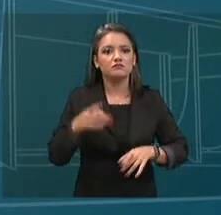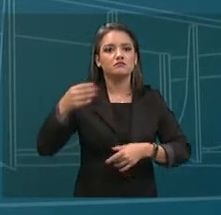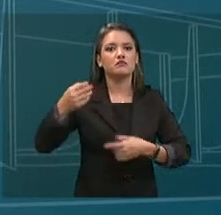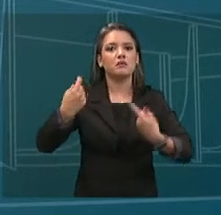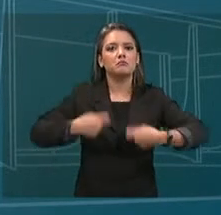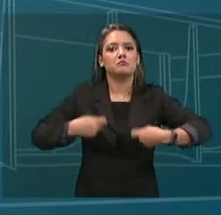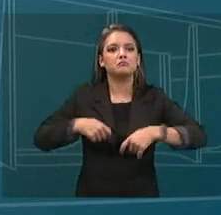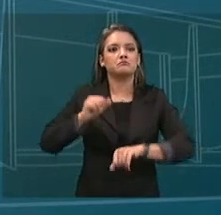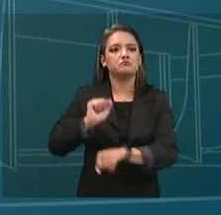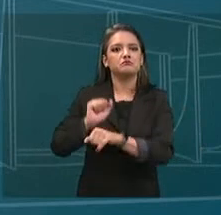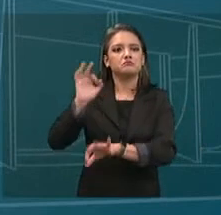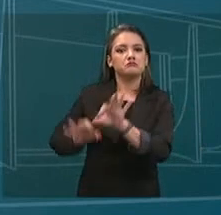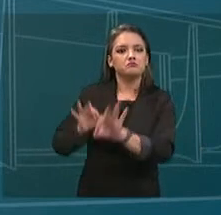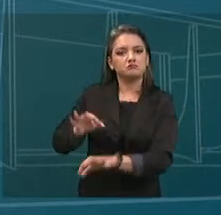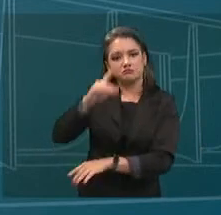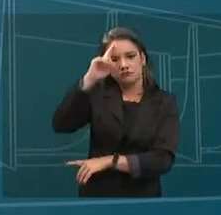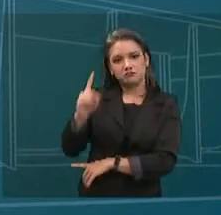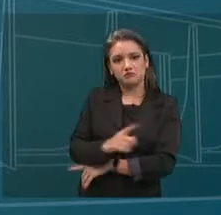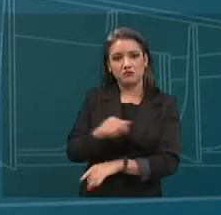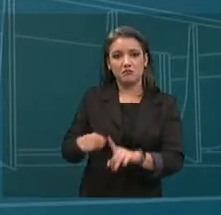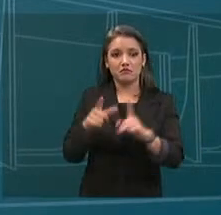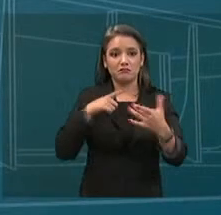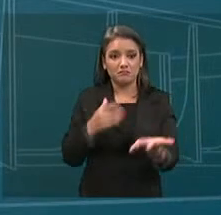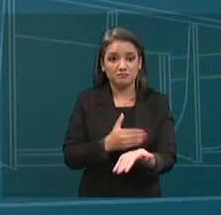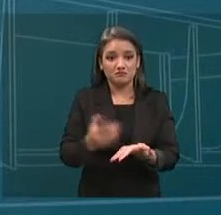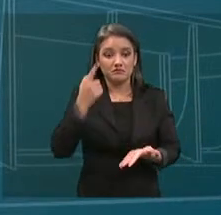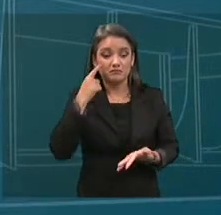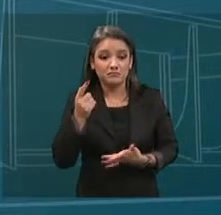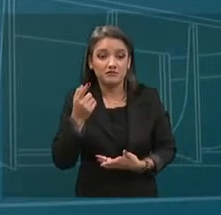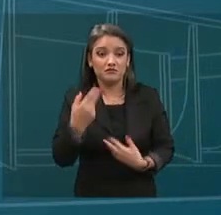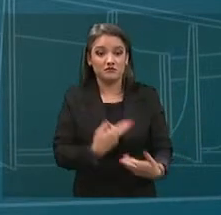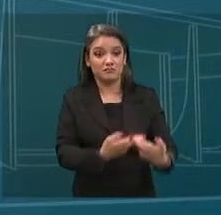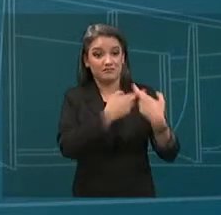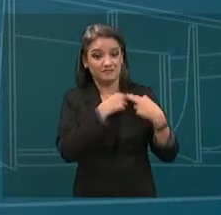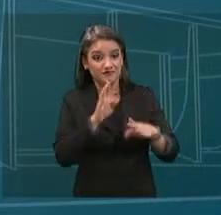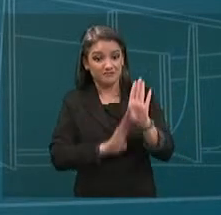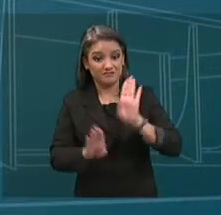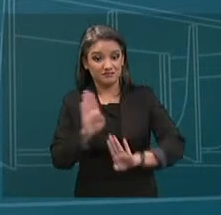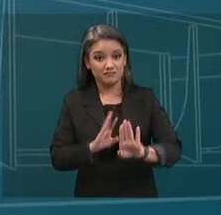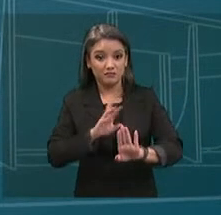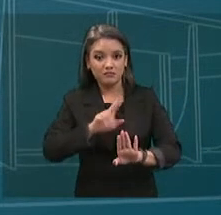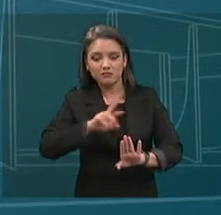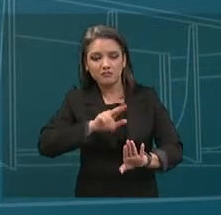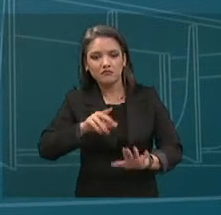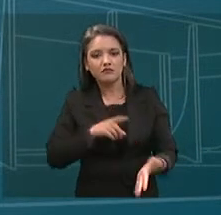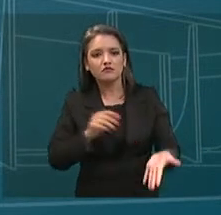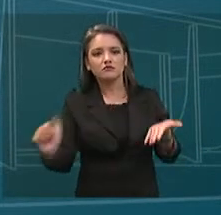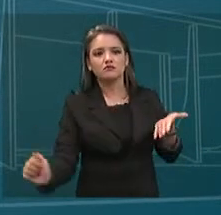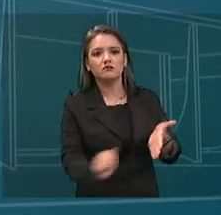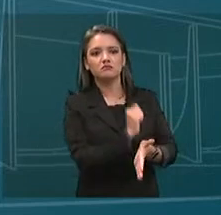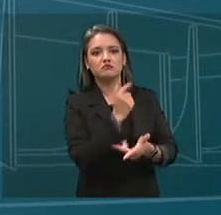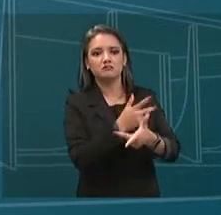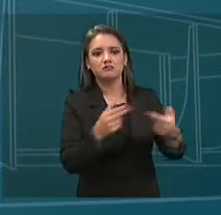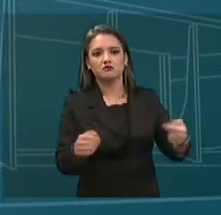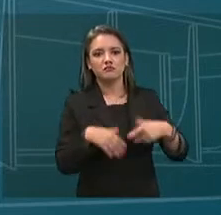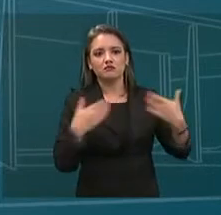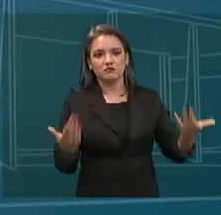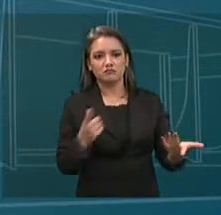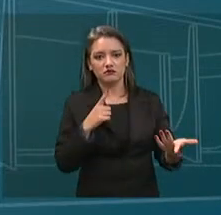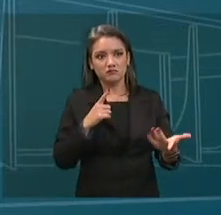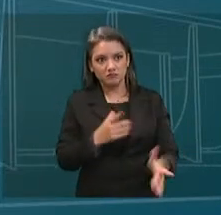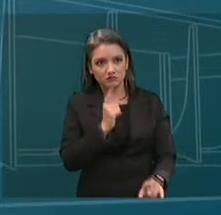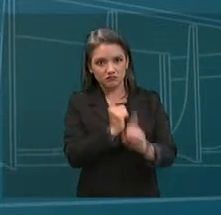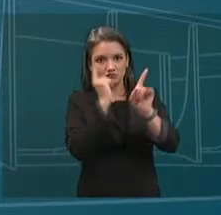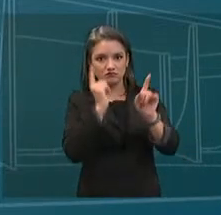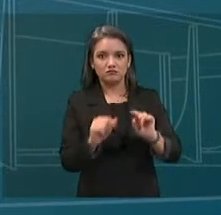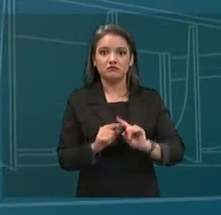expressa, assim como há de se reconhecer que o dever de cuidado vai além da obrigação de retirar o conteúdo lesivo quando a plataforma dele toma conhecimento